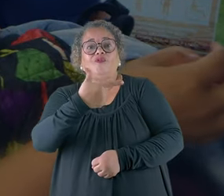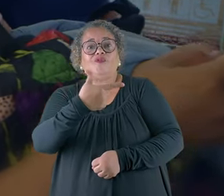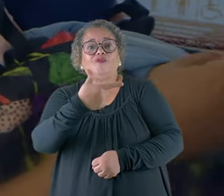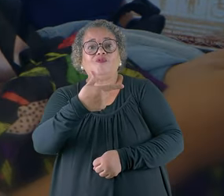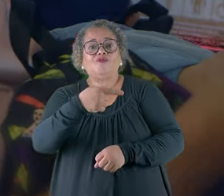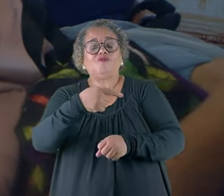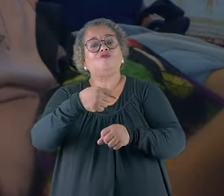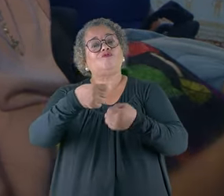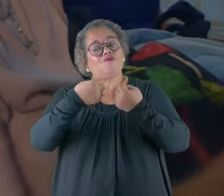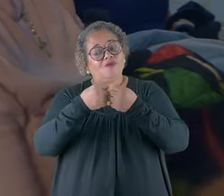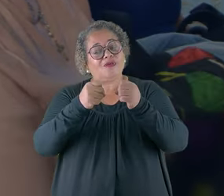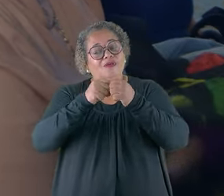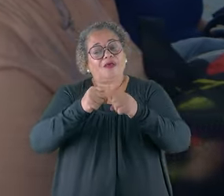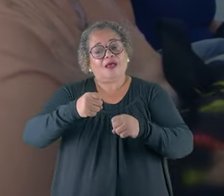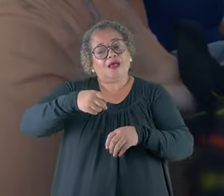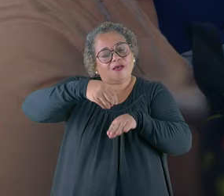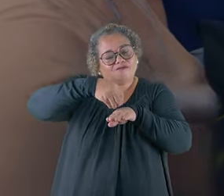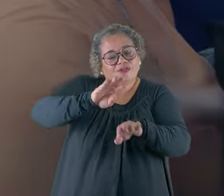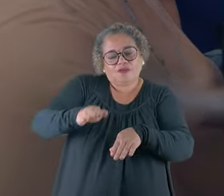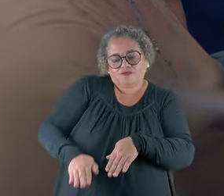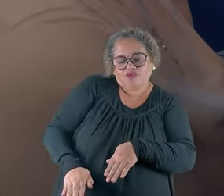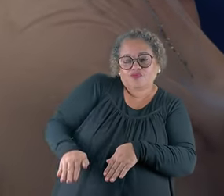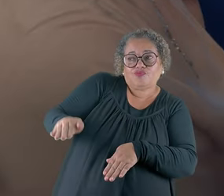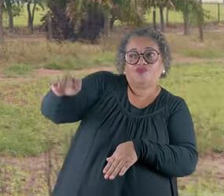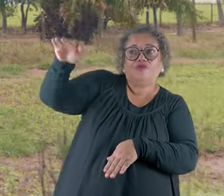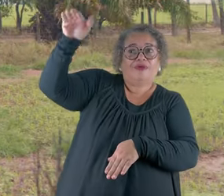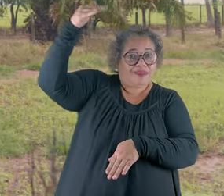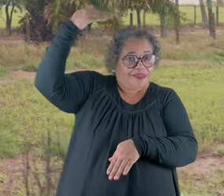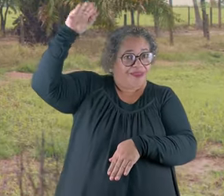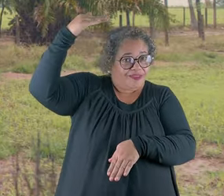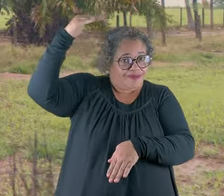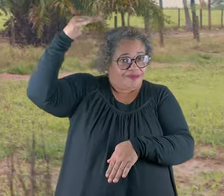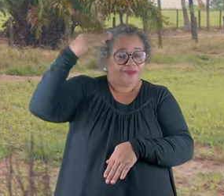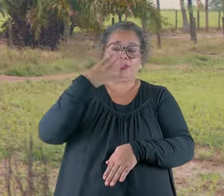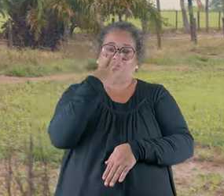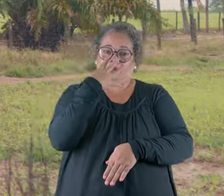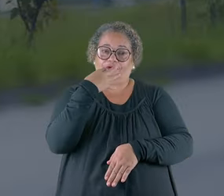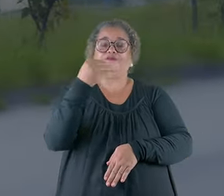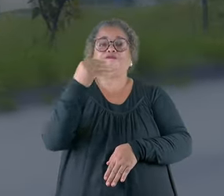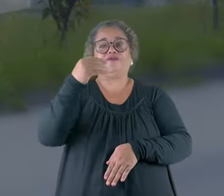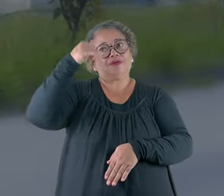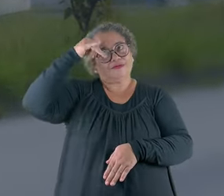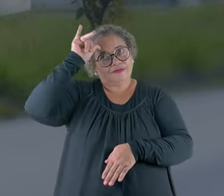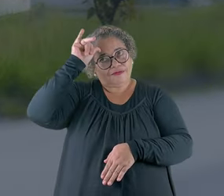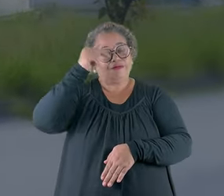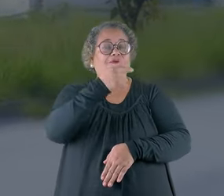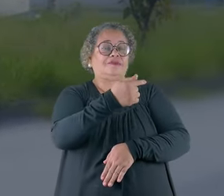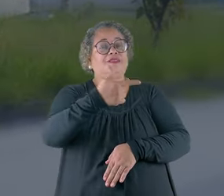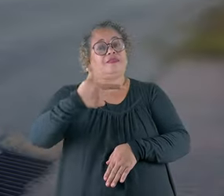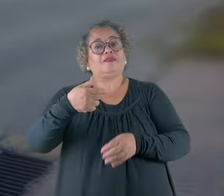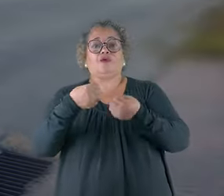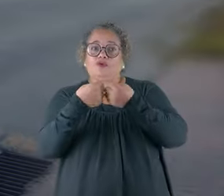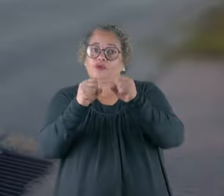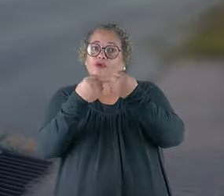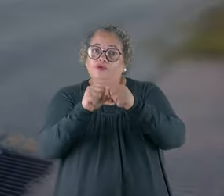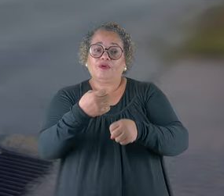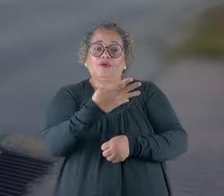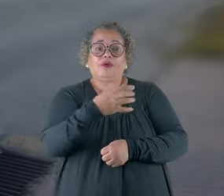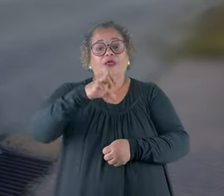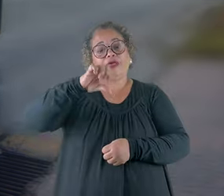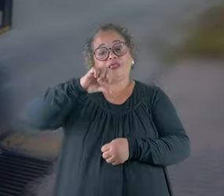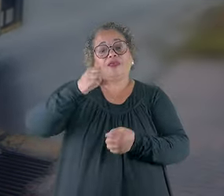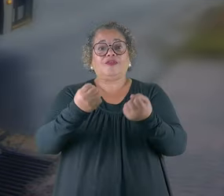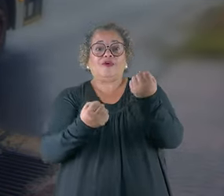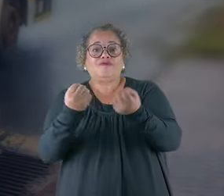veículos que levam desde Petitinho até adultos. Tem vans para a zona rural, 72 ônibus e 49